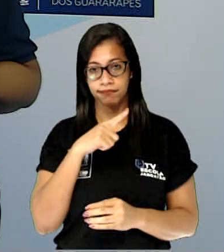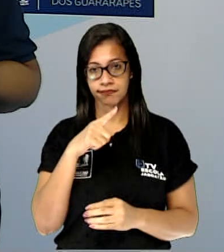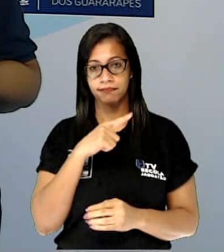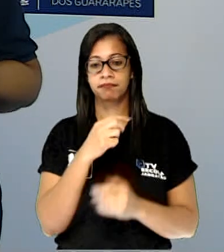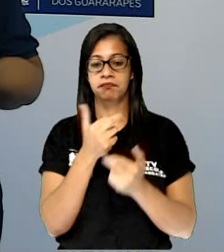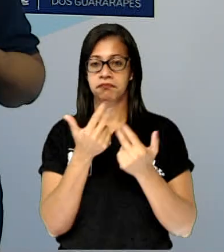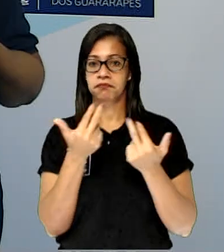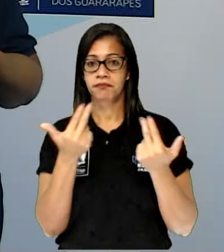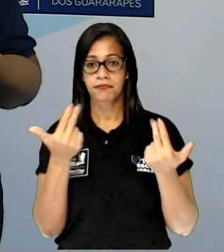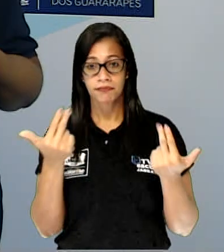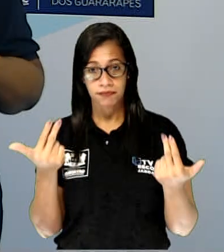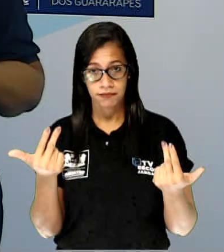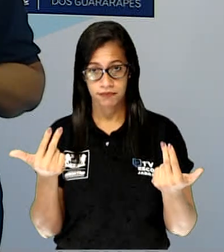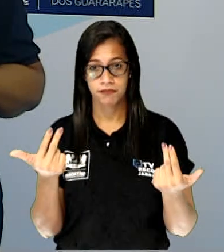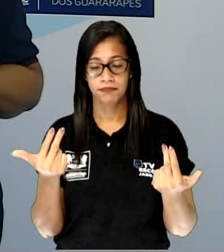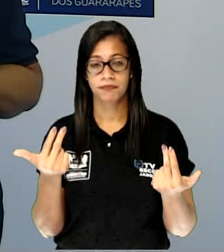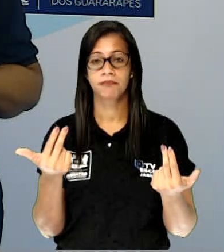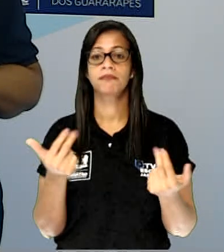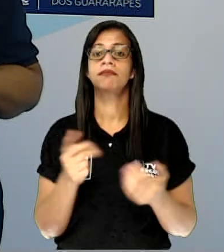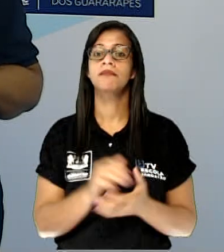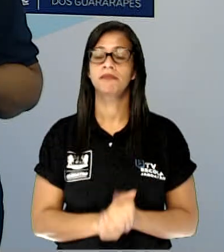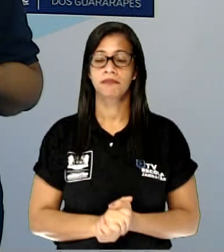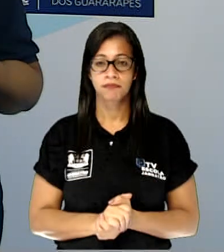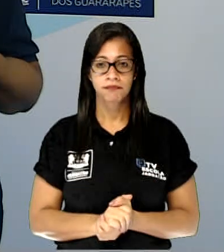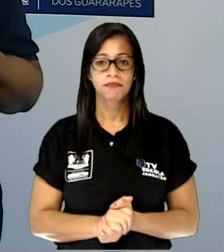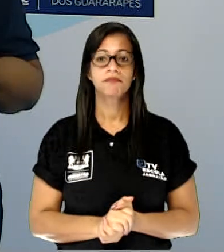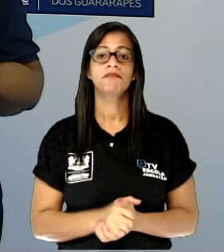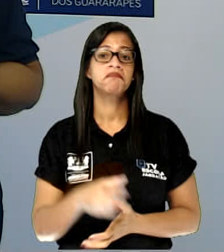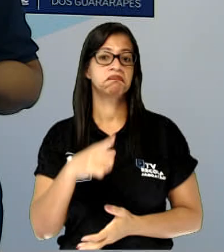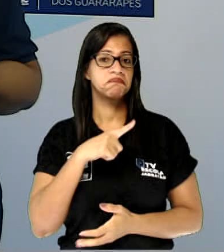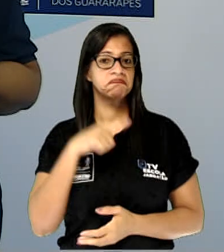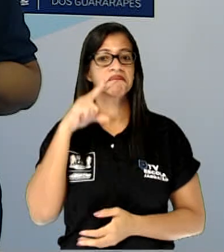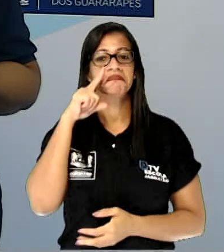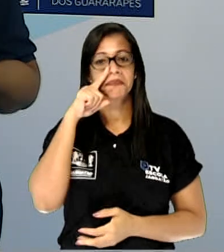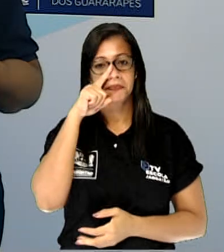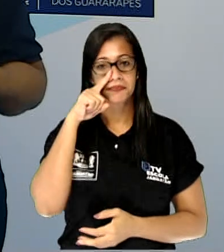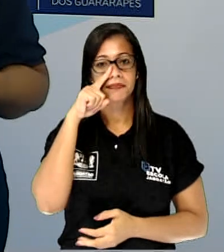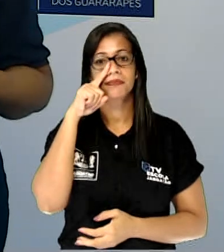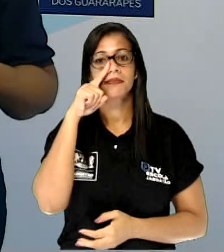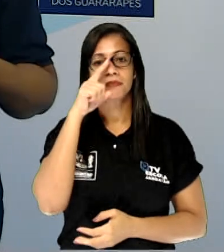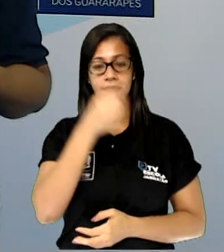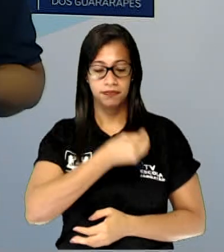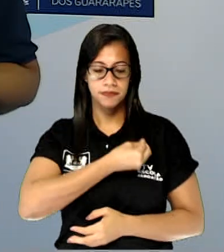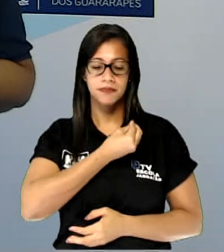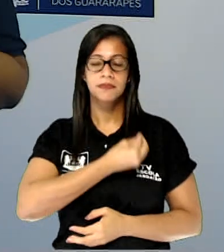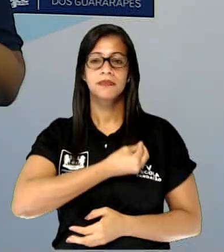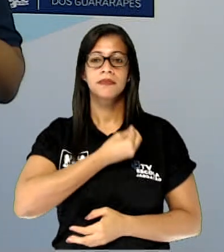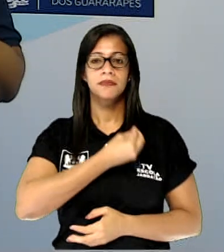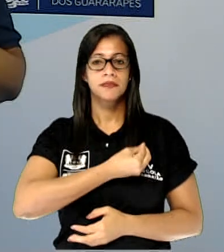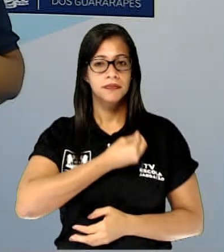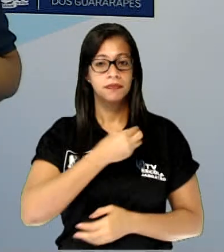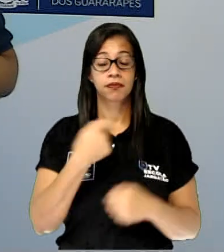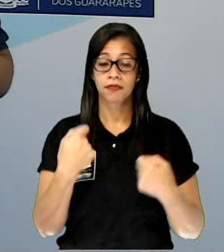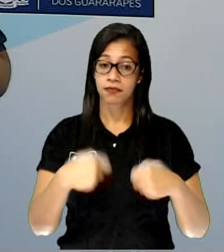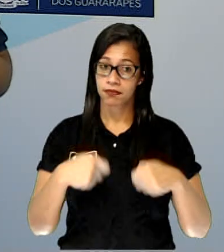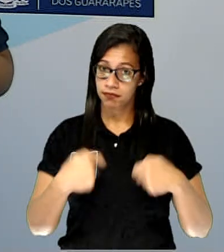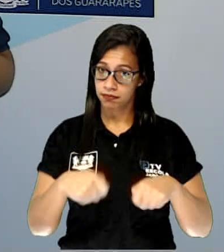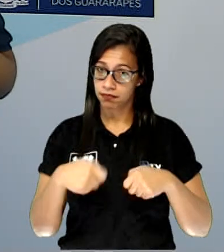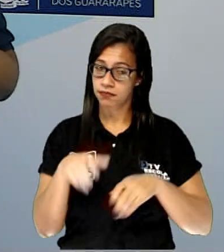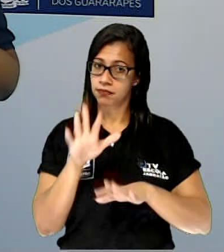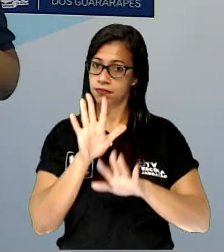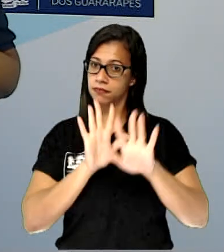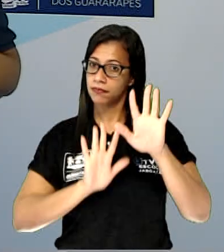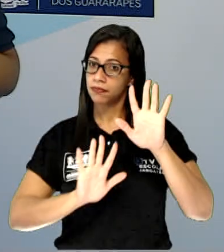produtos que podem oferecer riscos para nós. Então, temos que ter cuidados